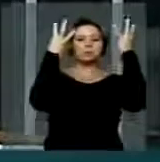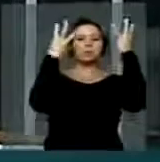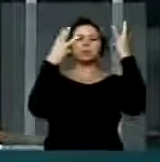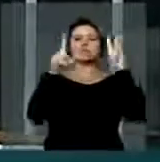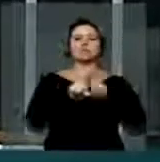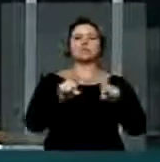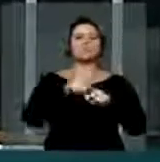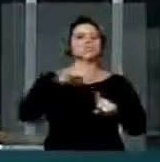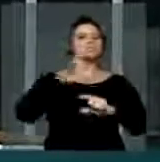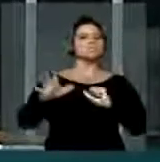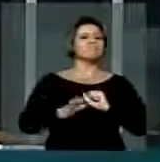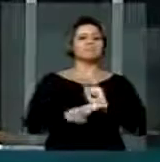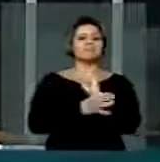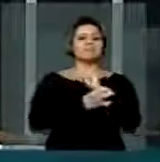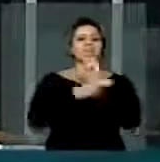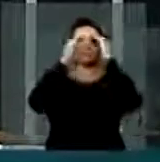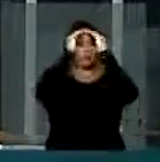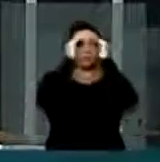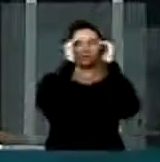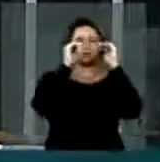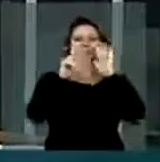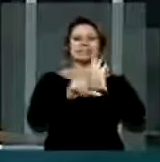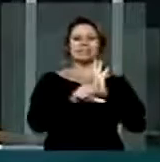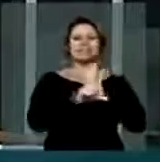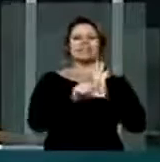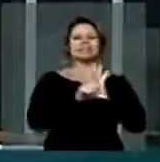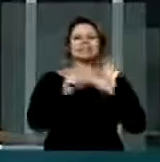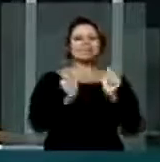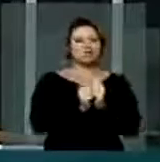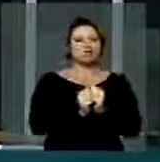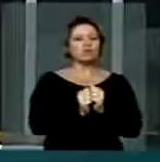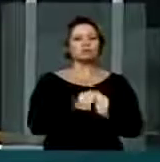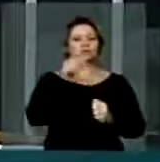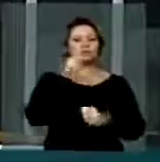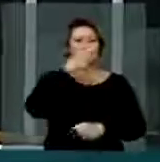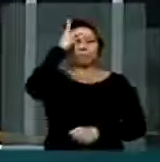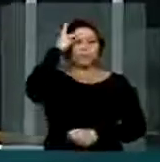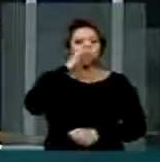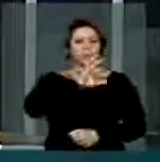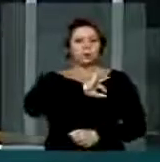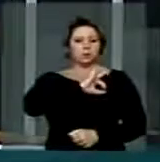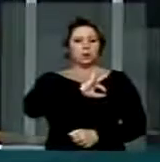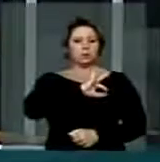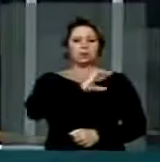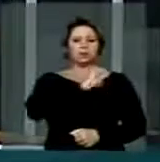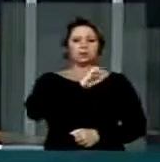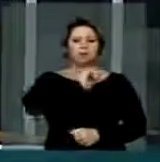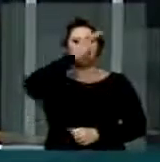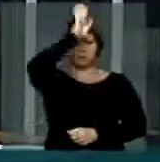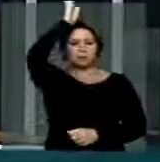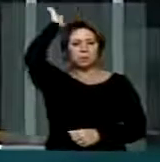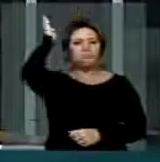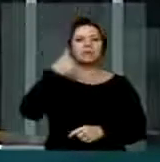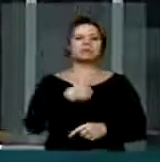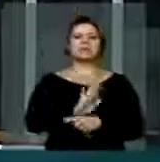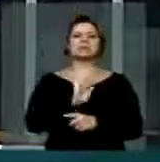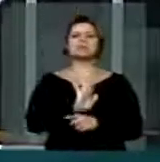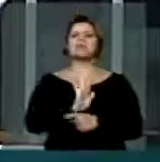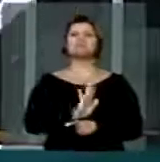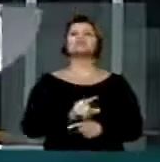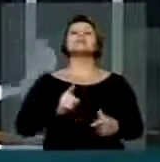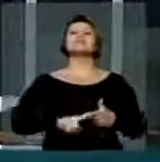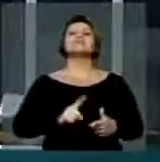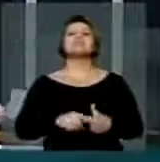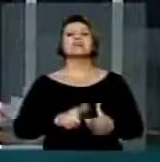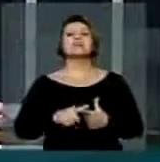sistema de segurança e a presença de uma equipe de primeiros socorros durante o seu horário de funcionamento. Entende-se